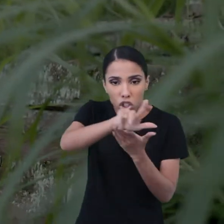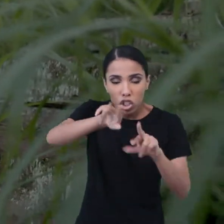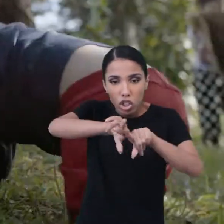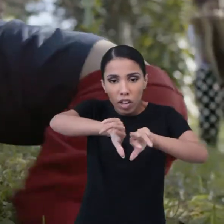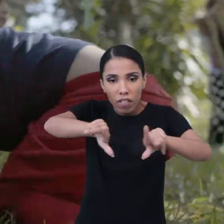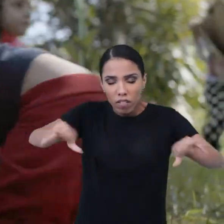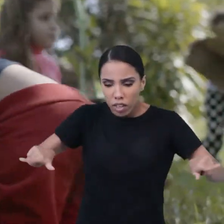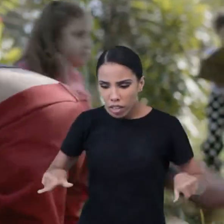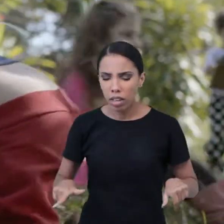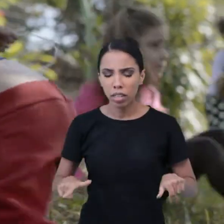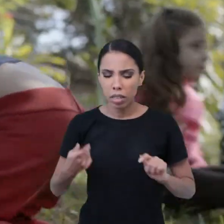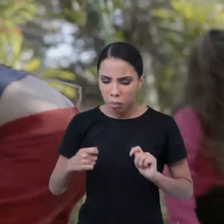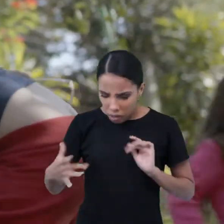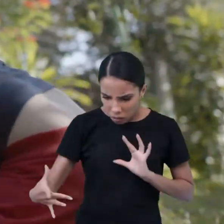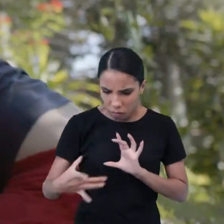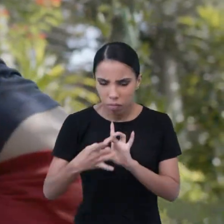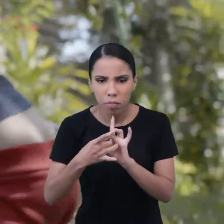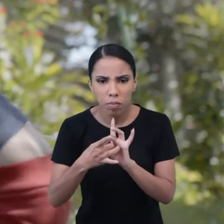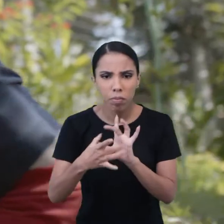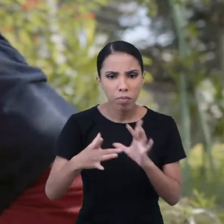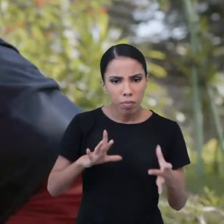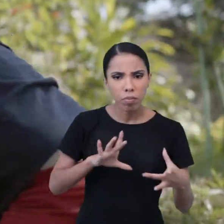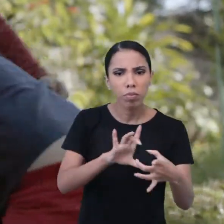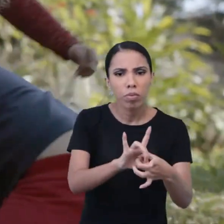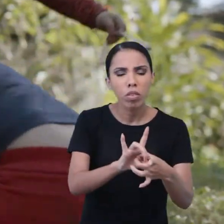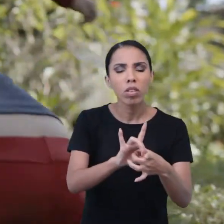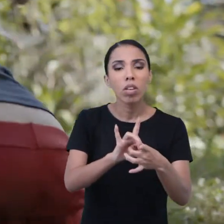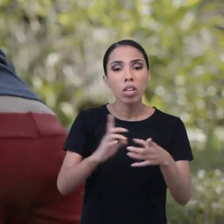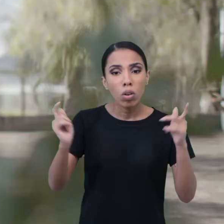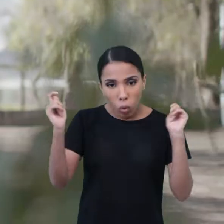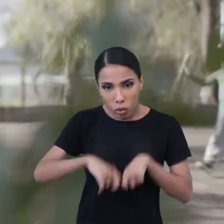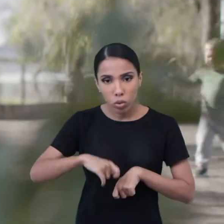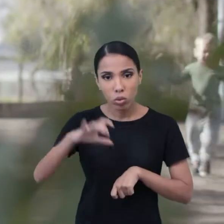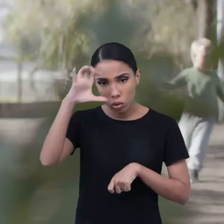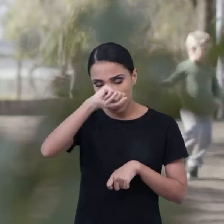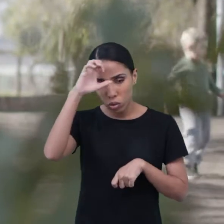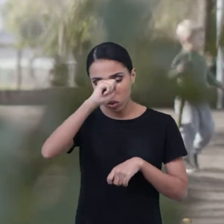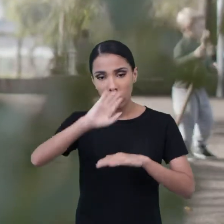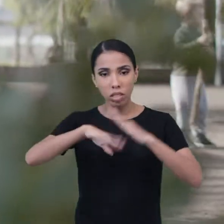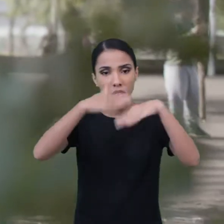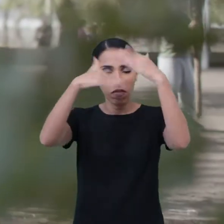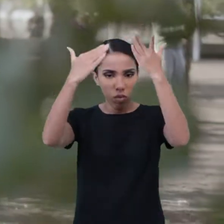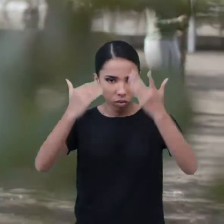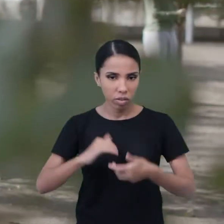o pátio oferece, que a rua oferece, é o que vai dar para eles condições de aprender, né? De desenvolver.